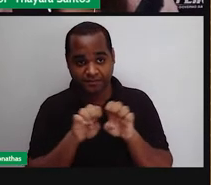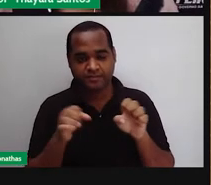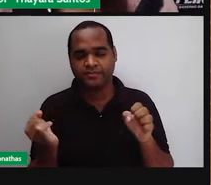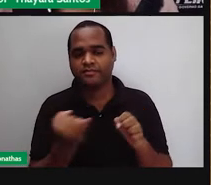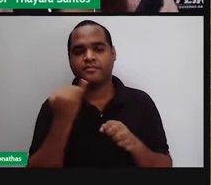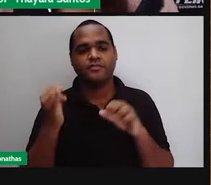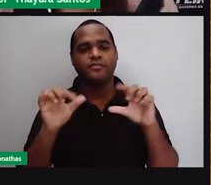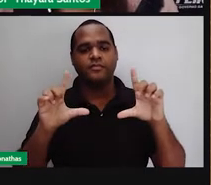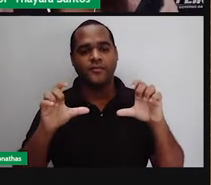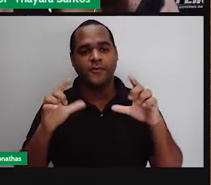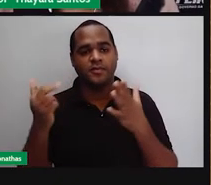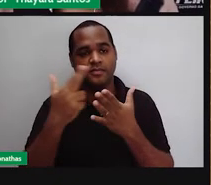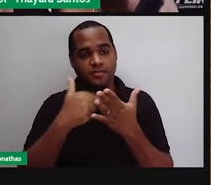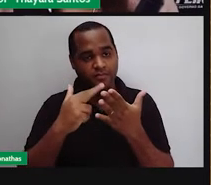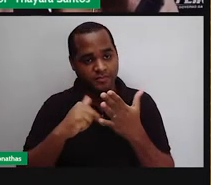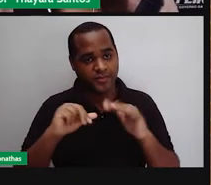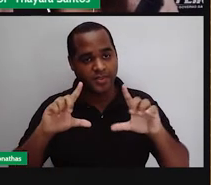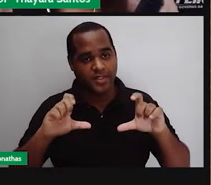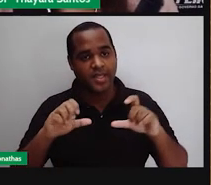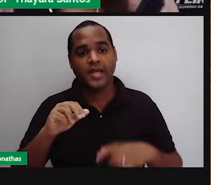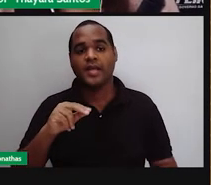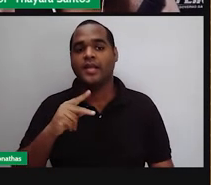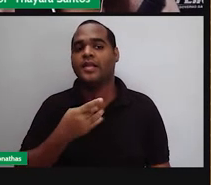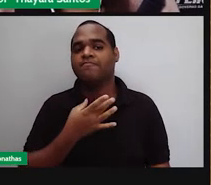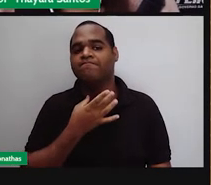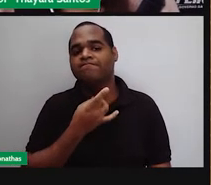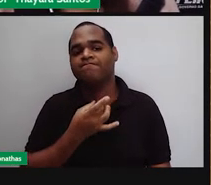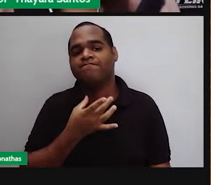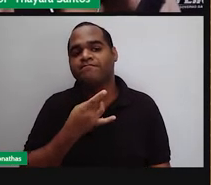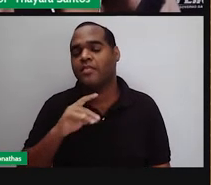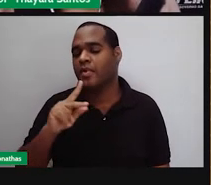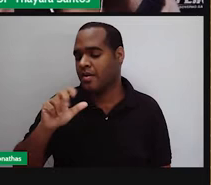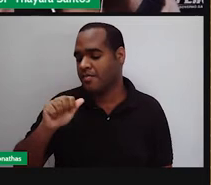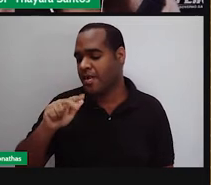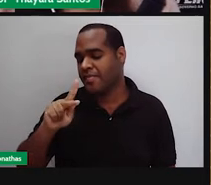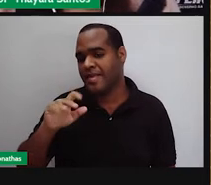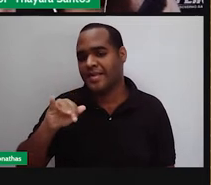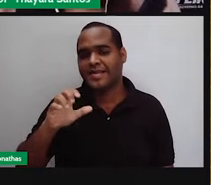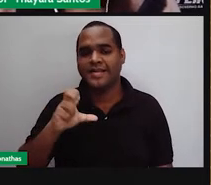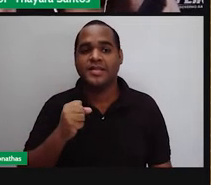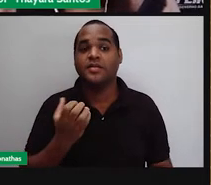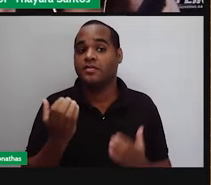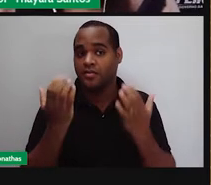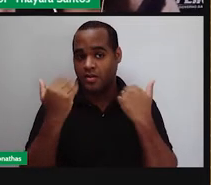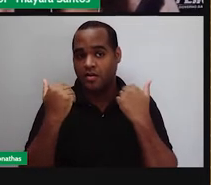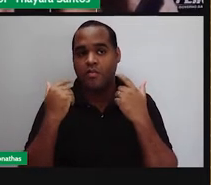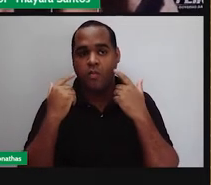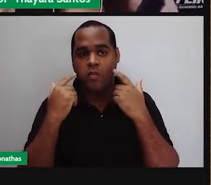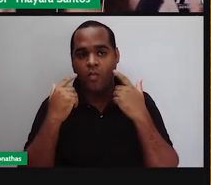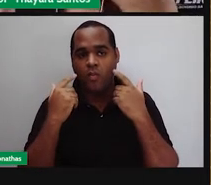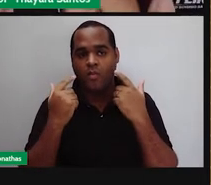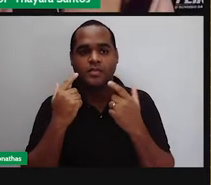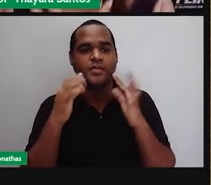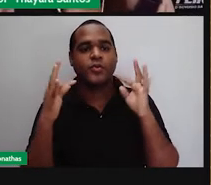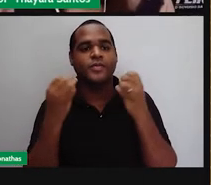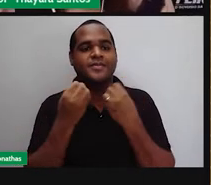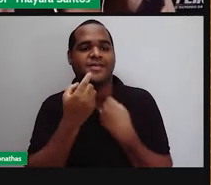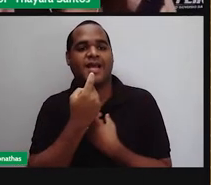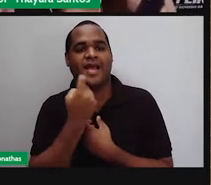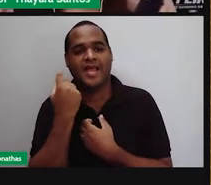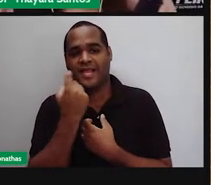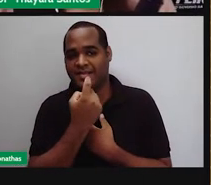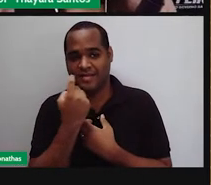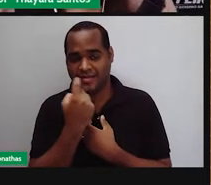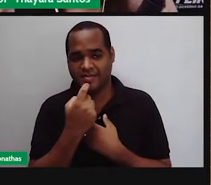coloquei na imagem para vocês, que são chamadas de papilas gustativas. São botõezinhos, bolinhas, que a gente tem espalhado por toda a